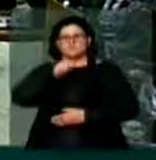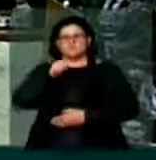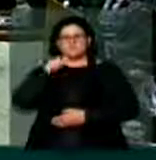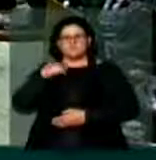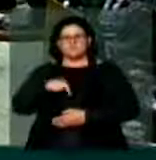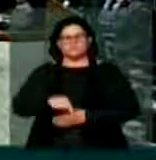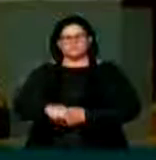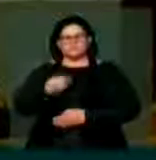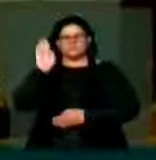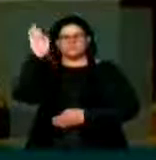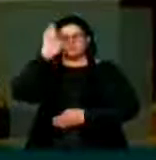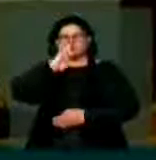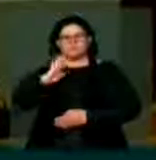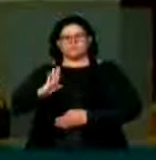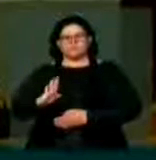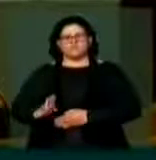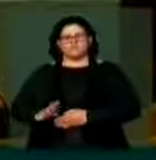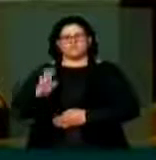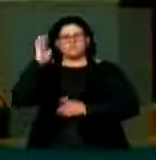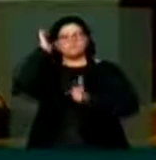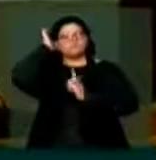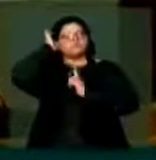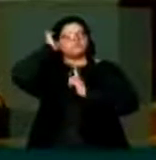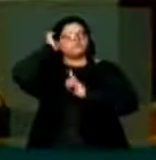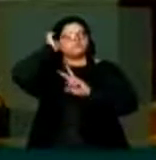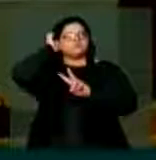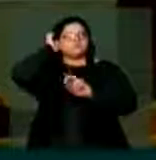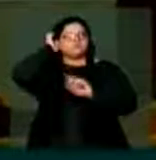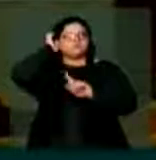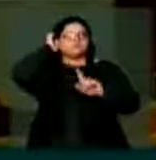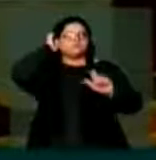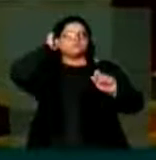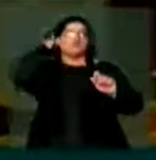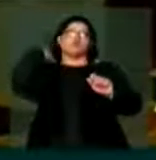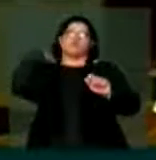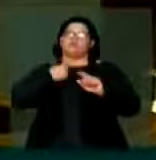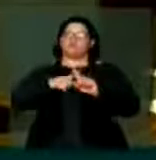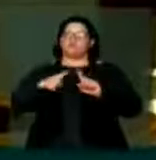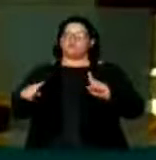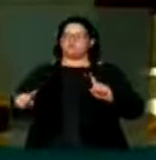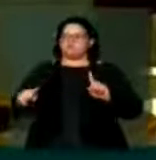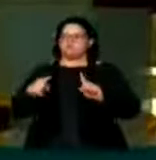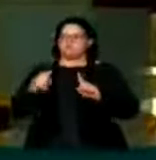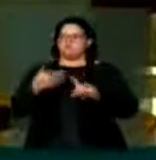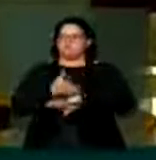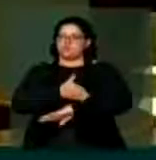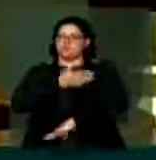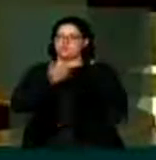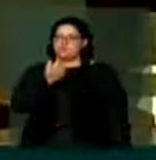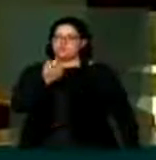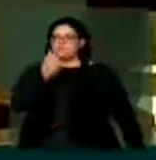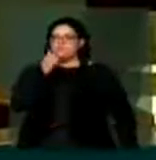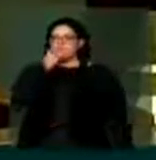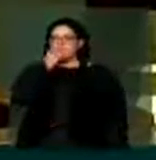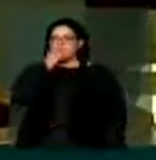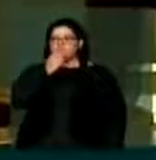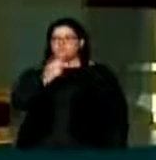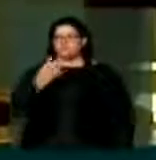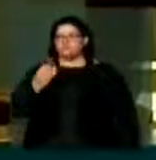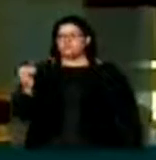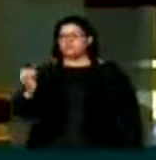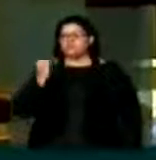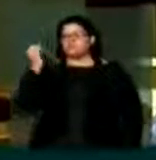Brasil. A gente tem mais vagas, infelizmente, e voltaram menos. E a mulher é tão importante, principalmente nessa